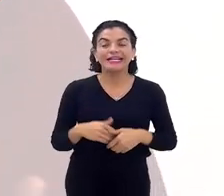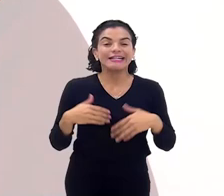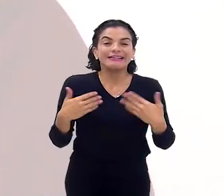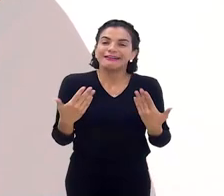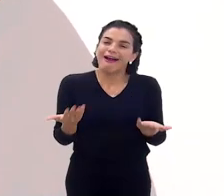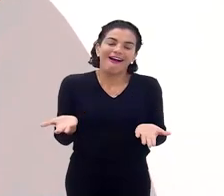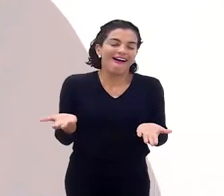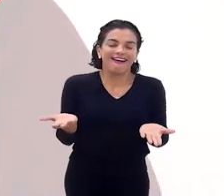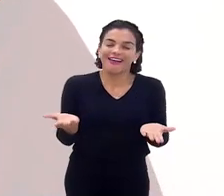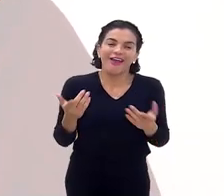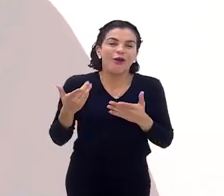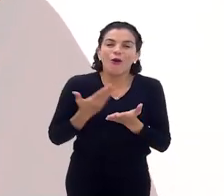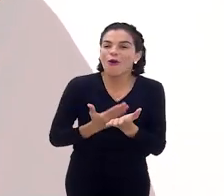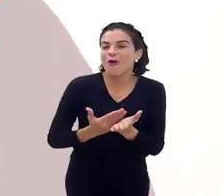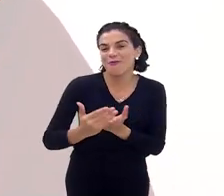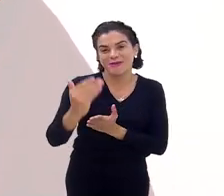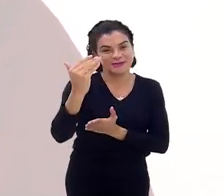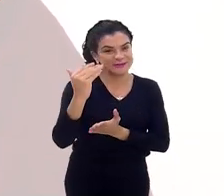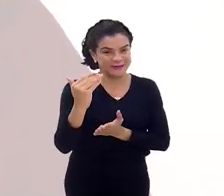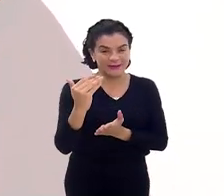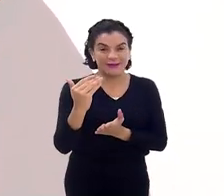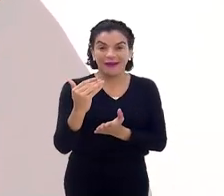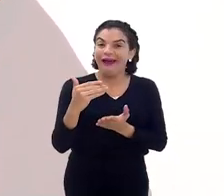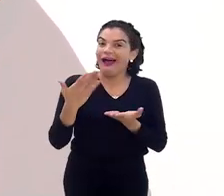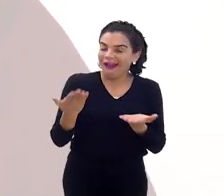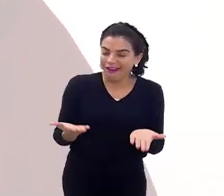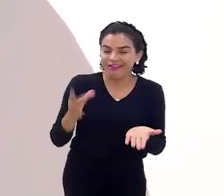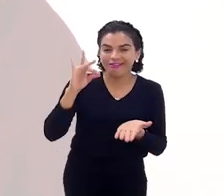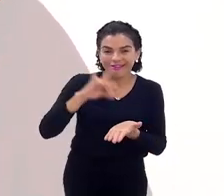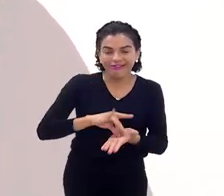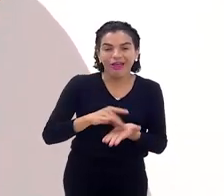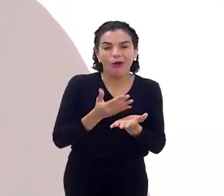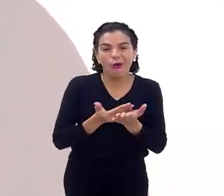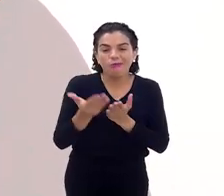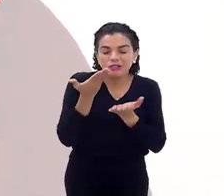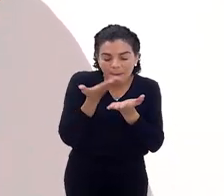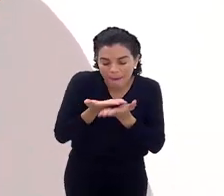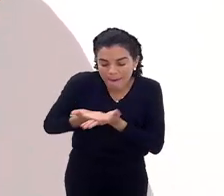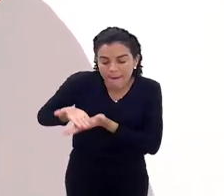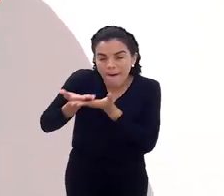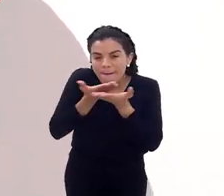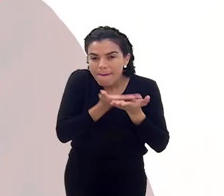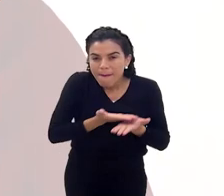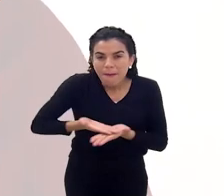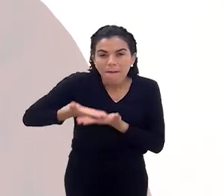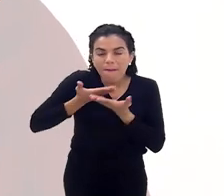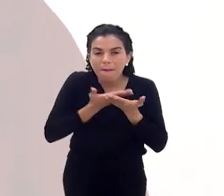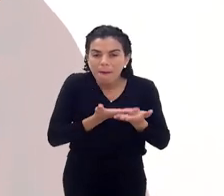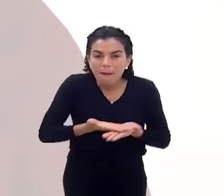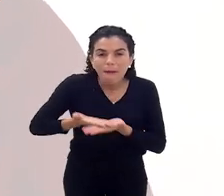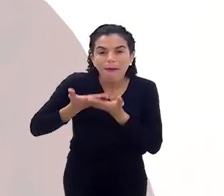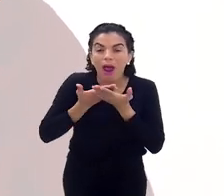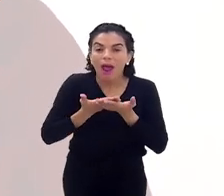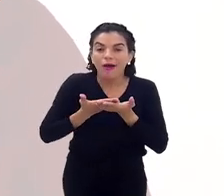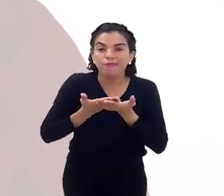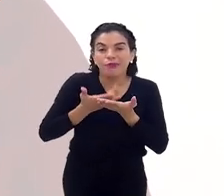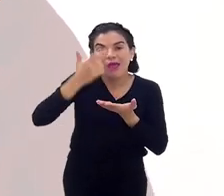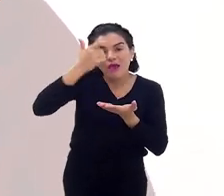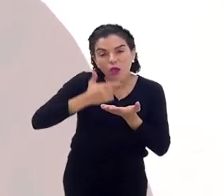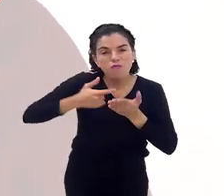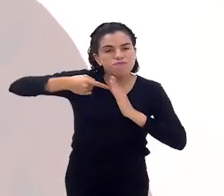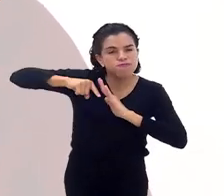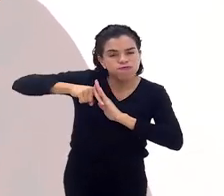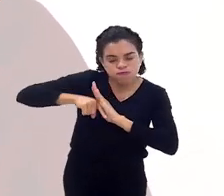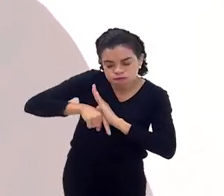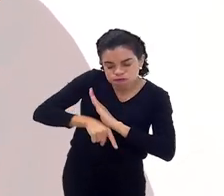E aí é onde tudo começou, né? Assim, aí eu comecei a estudar e aí eu me